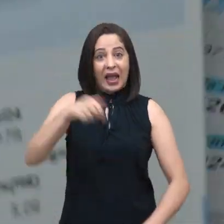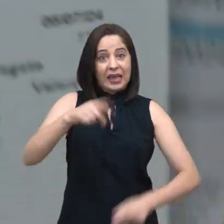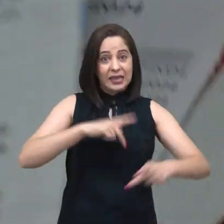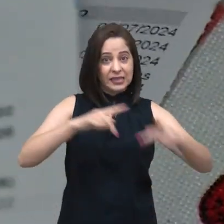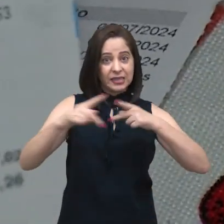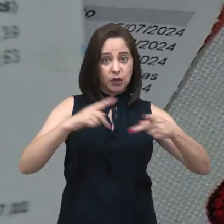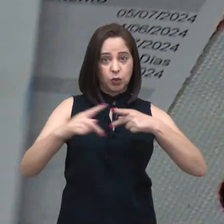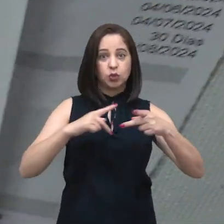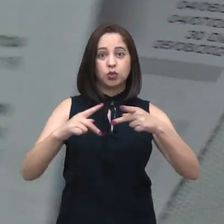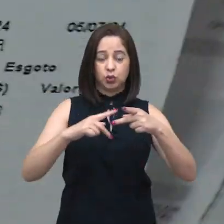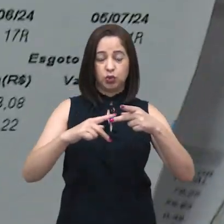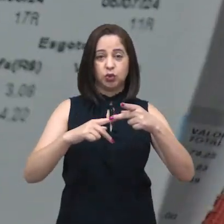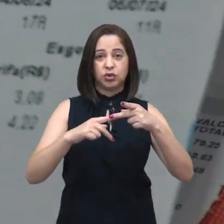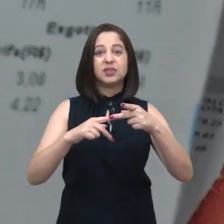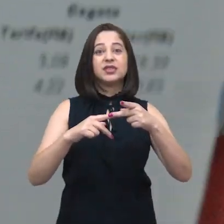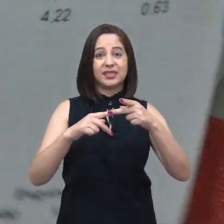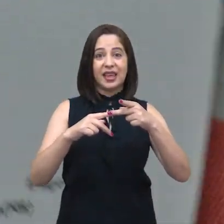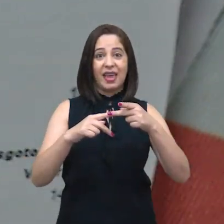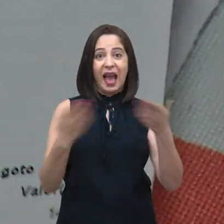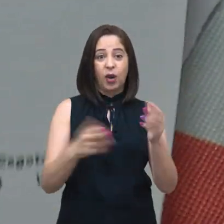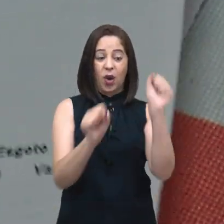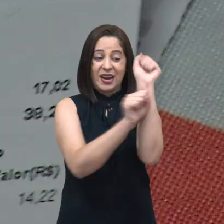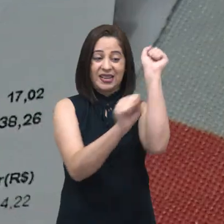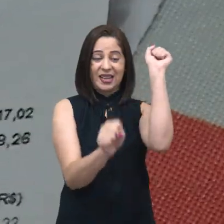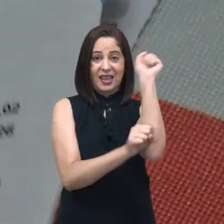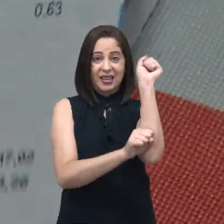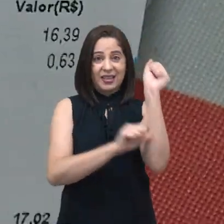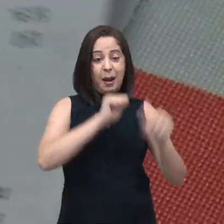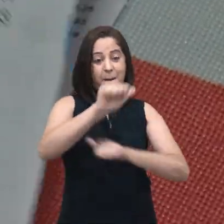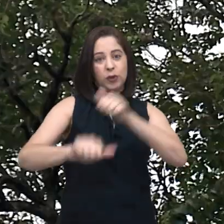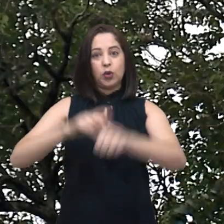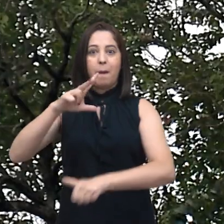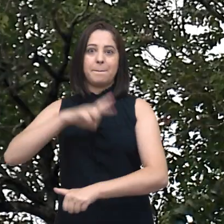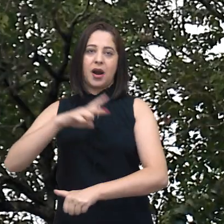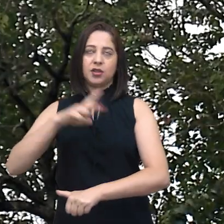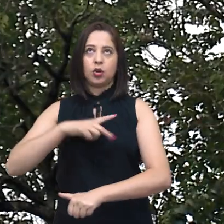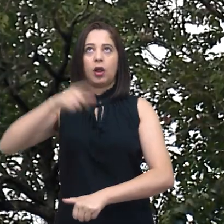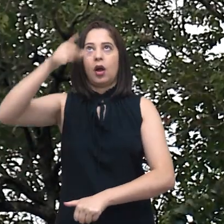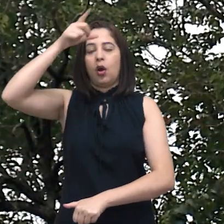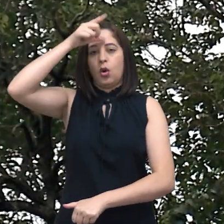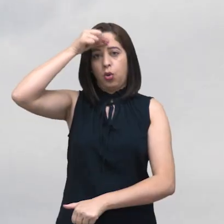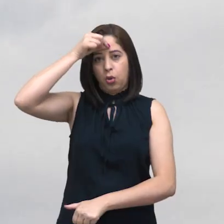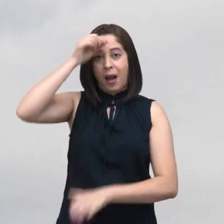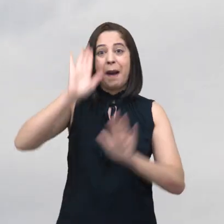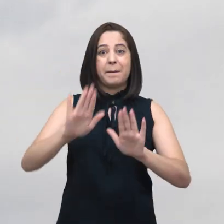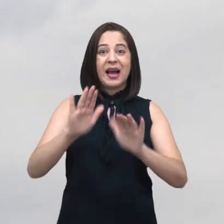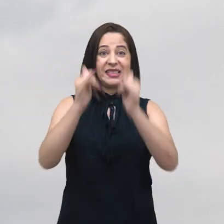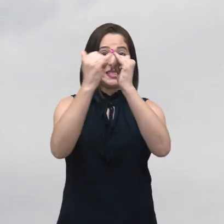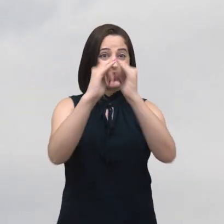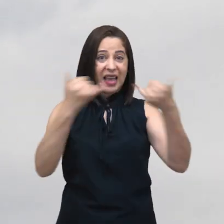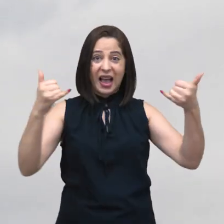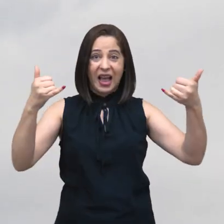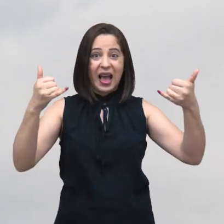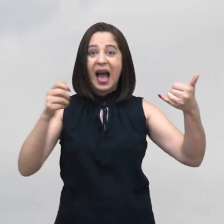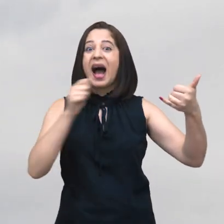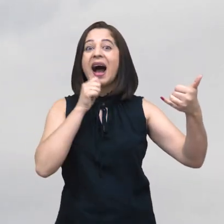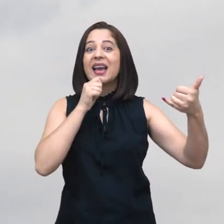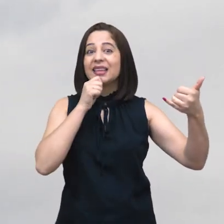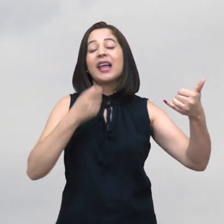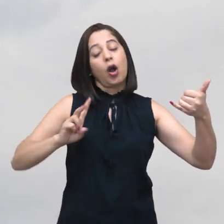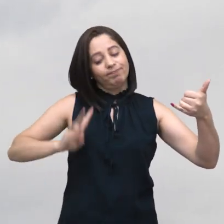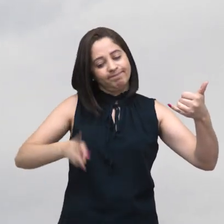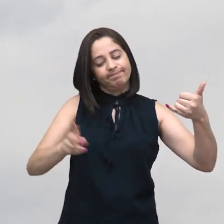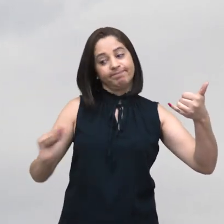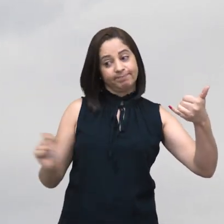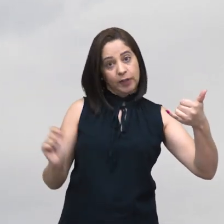o anúncio da queda no valor da conta de água a partir da privatização da Sabesp serve de alívio. Já para a energia elétrica, não há